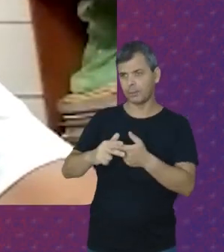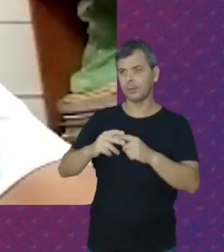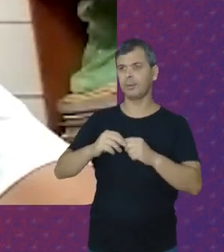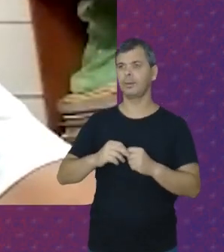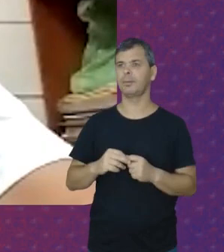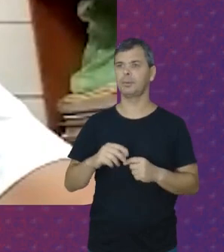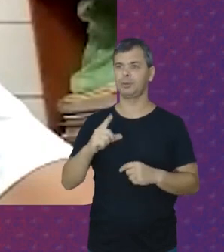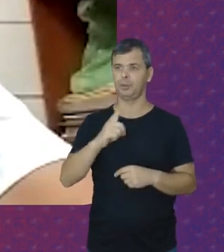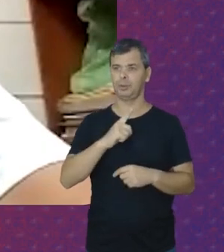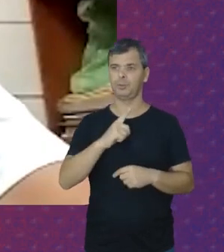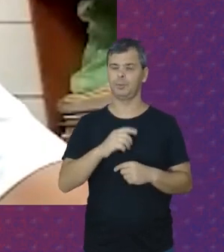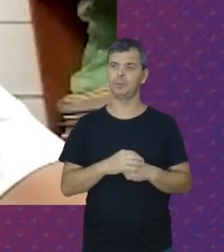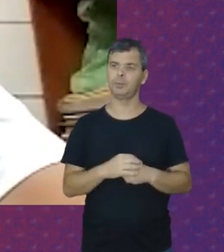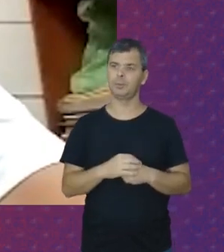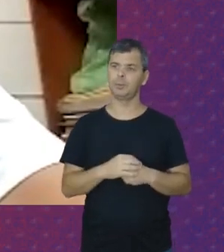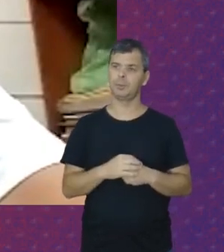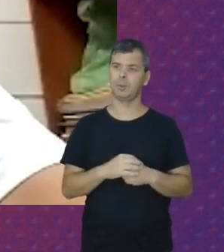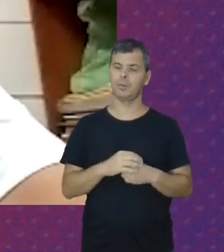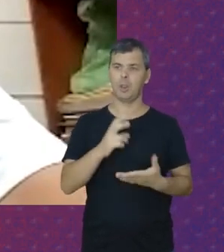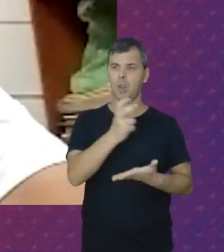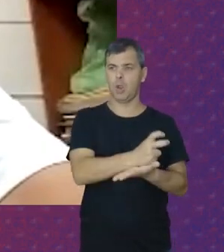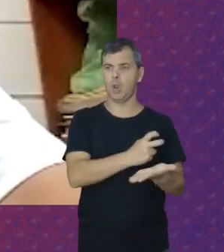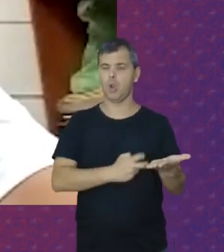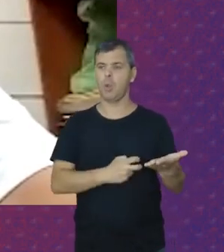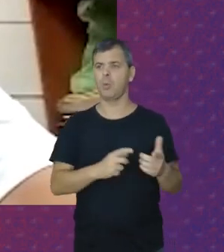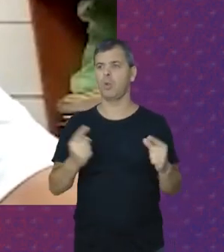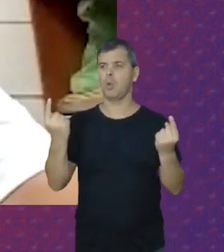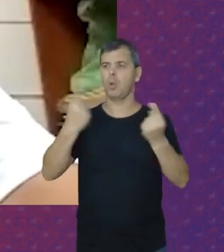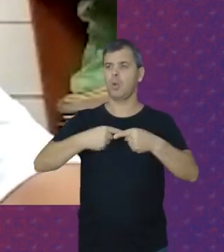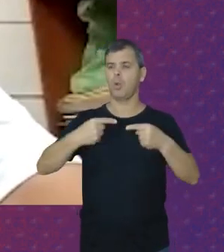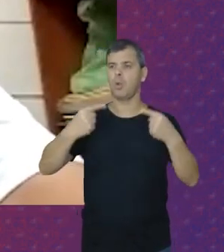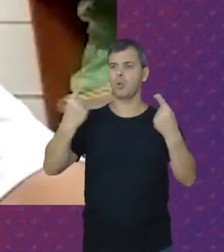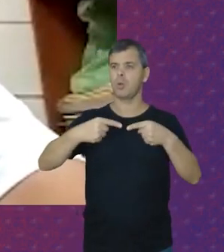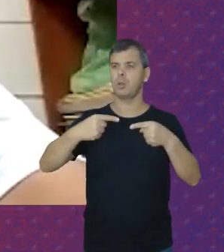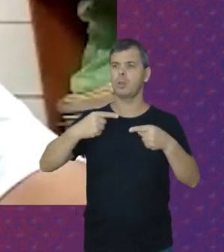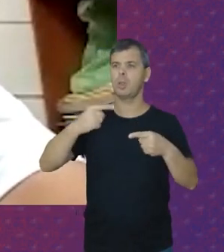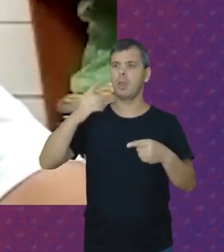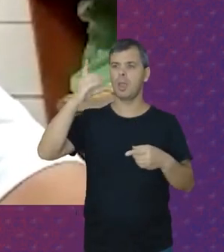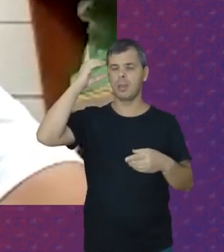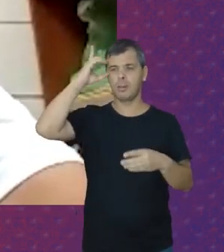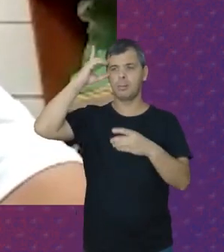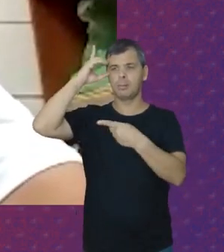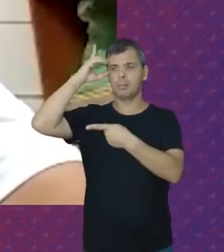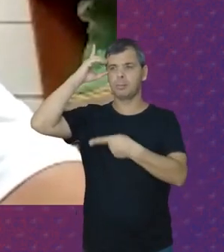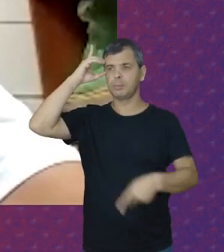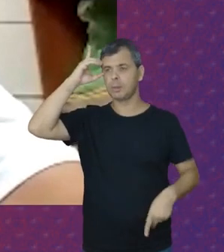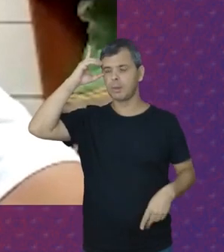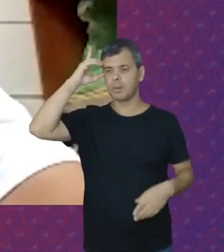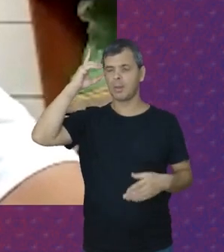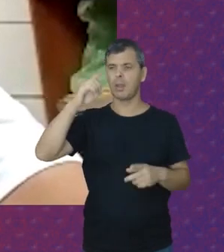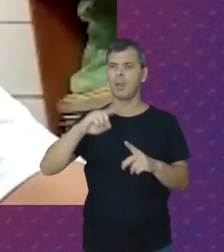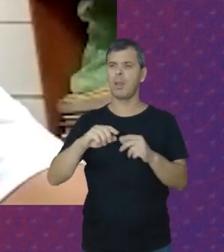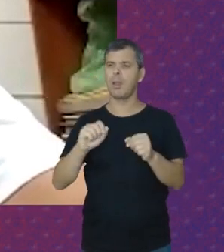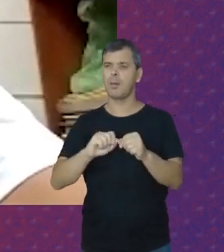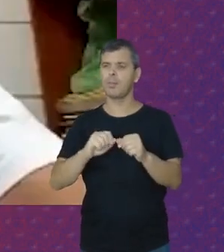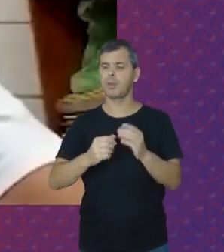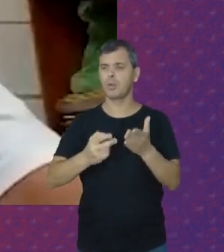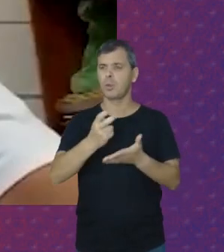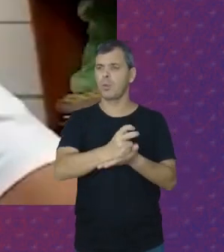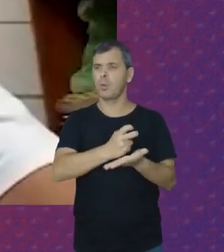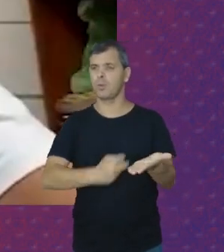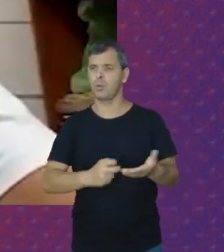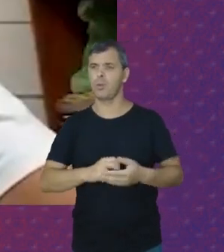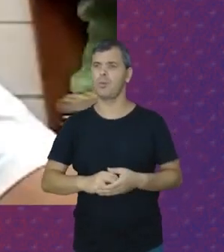Tivemos O golpe Na presidenta Dilma Em 2016 Travesti Impeachment Mas aqui foi o golpe